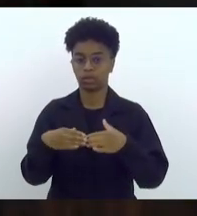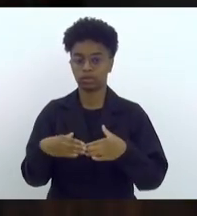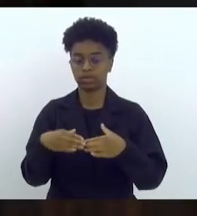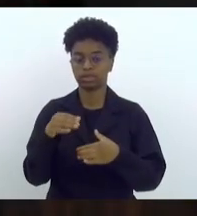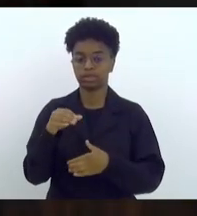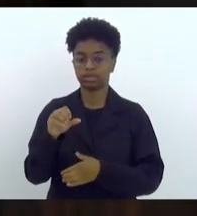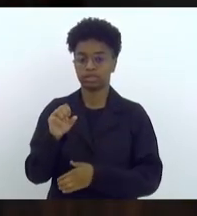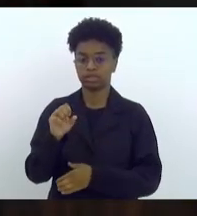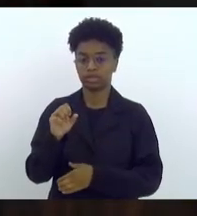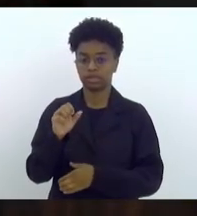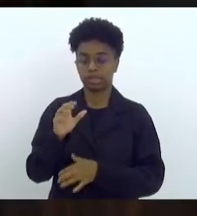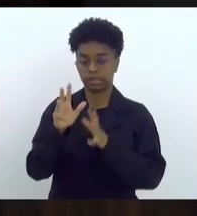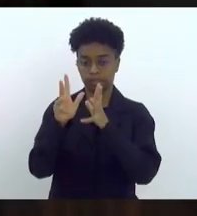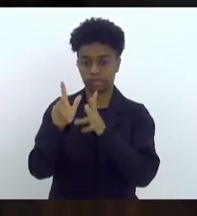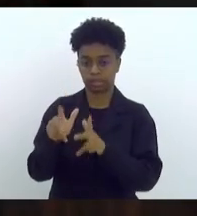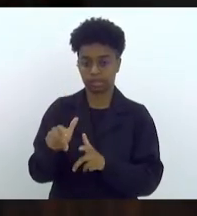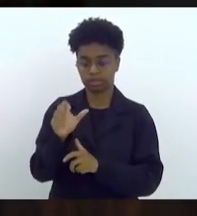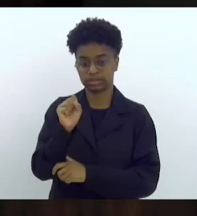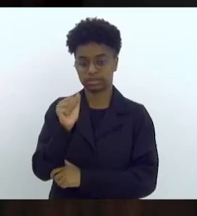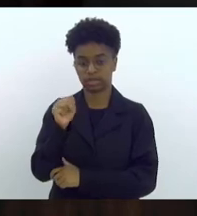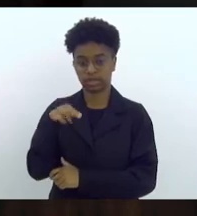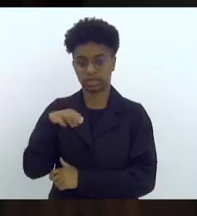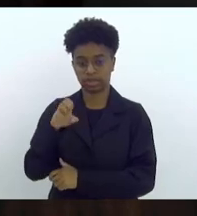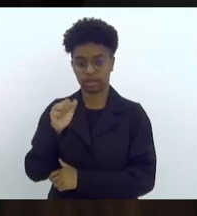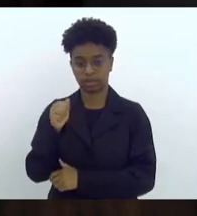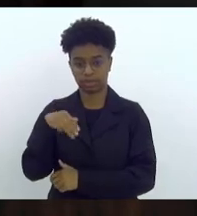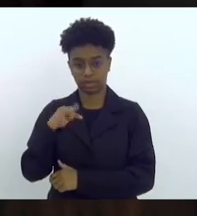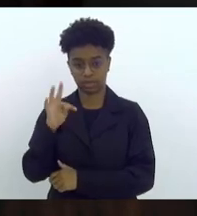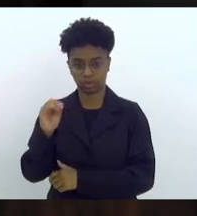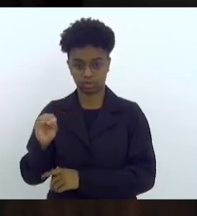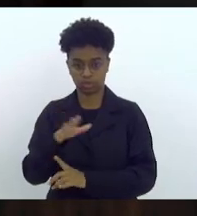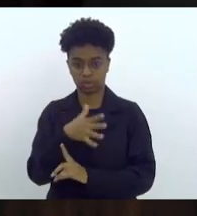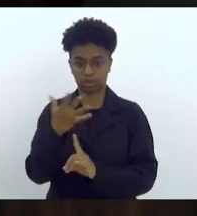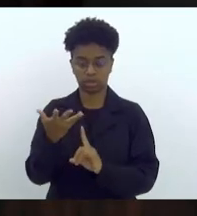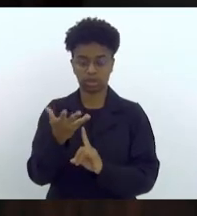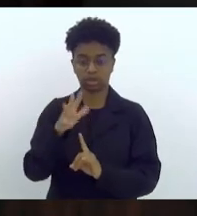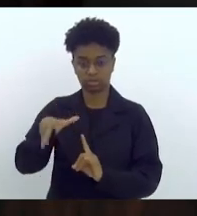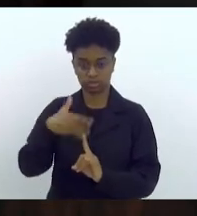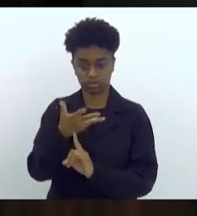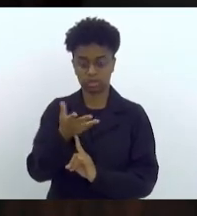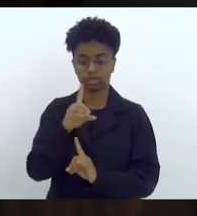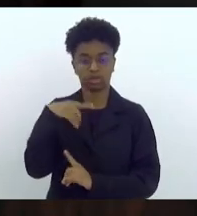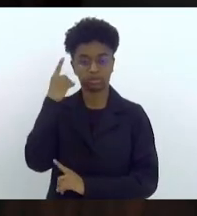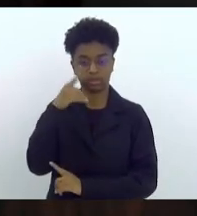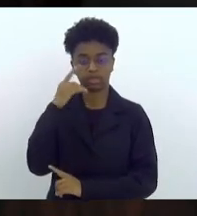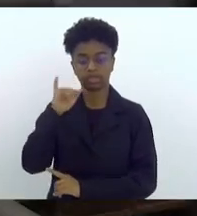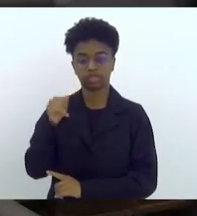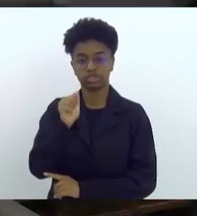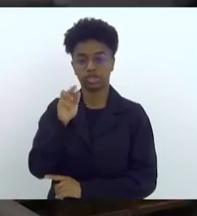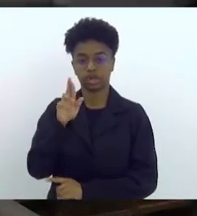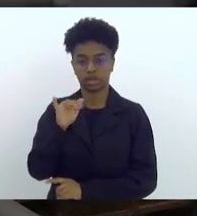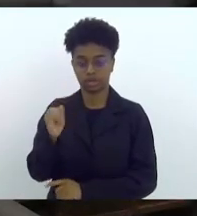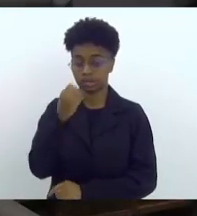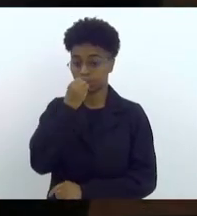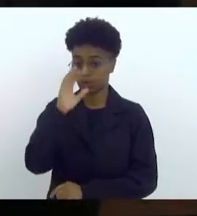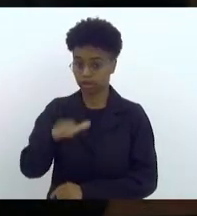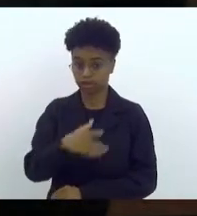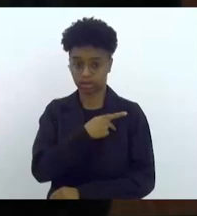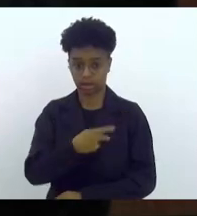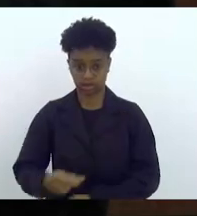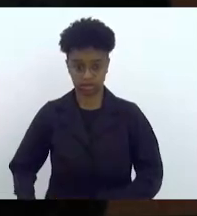saneamento ambiental, nosso querido deputado Jari Oliveira. Boa tarde, senhor presidente,